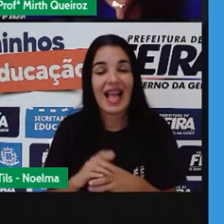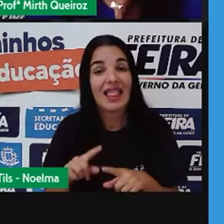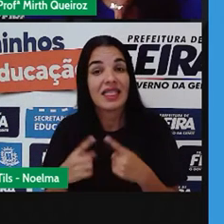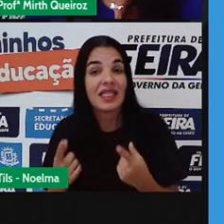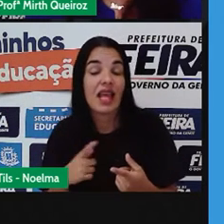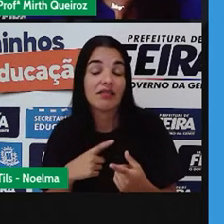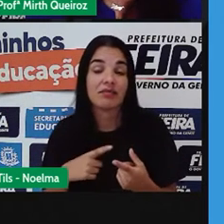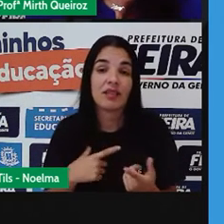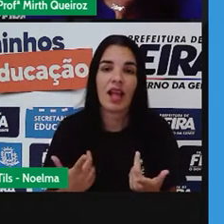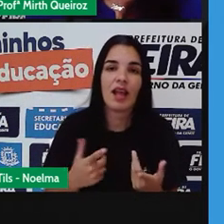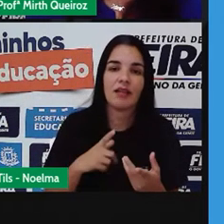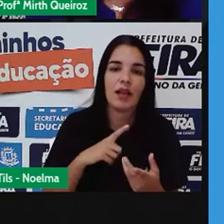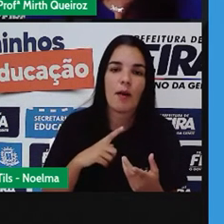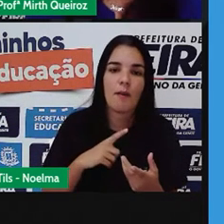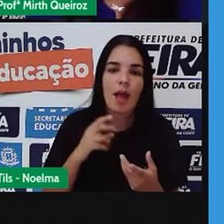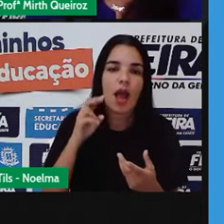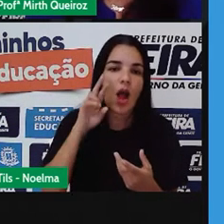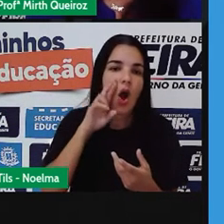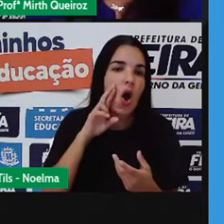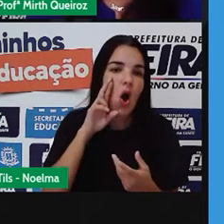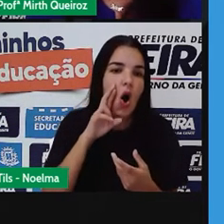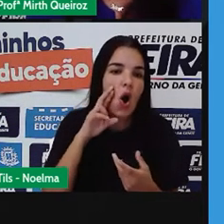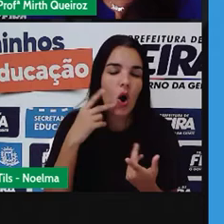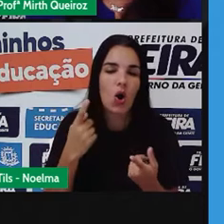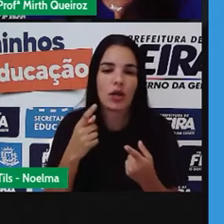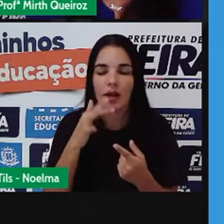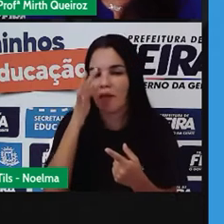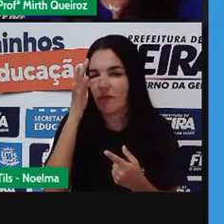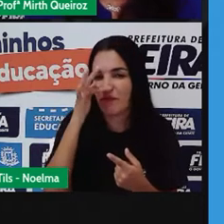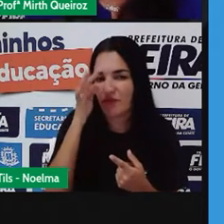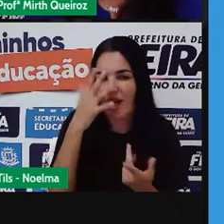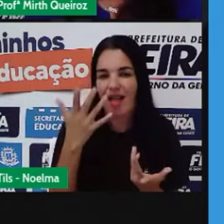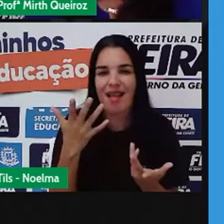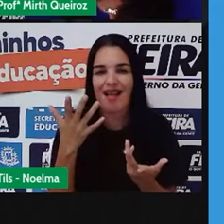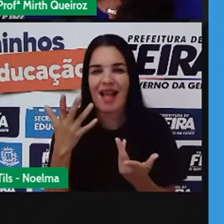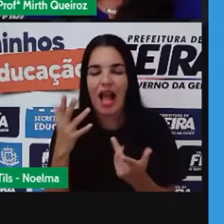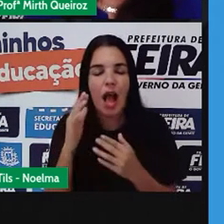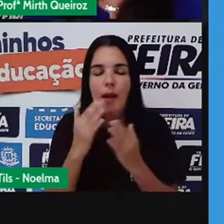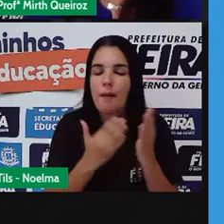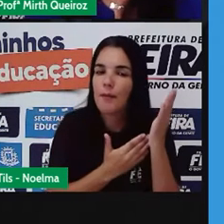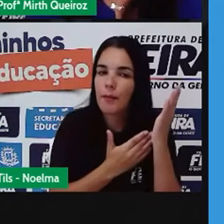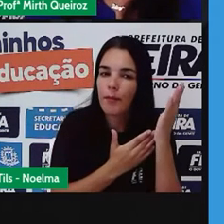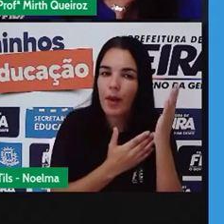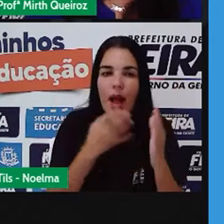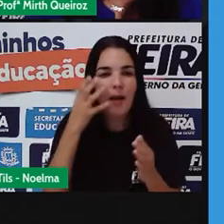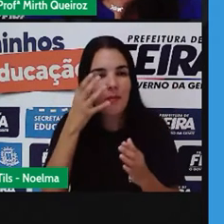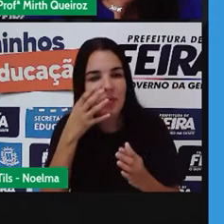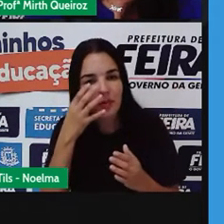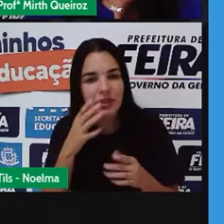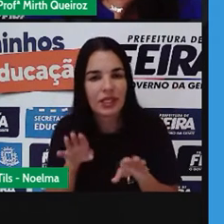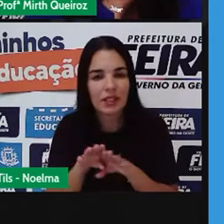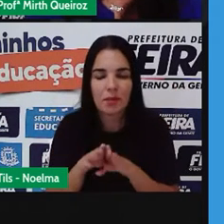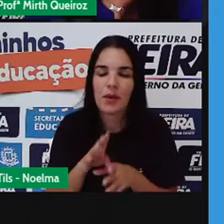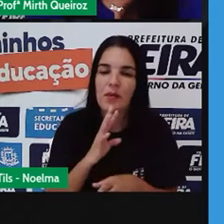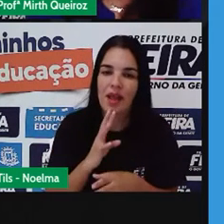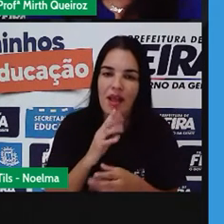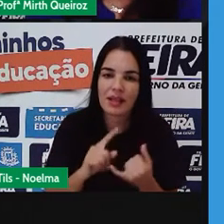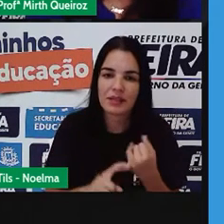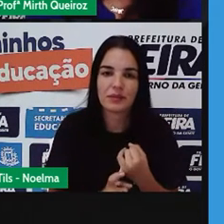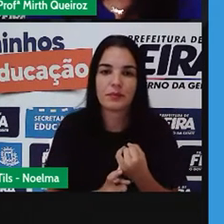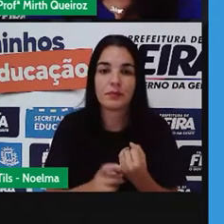Temos o cravo e a rosa, né, o cravo, brigam com a rosa, que eu acho que vocês conhecem também.